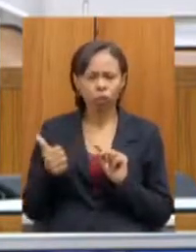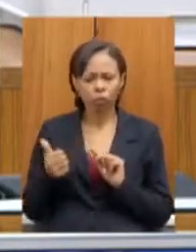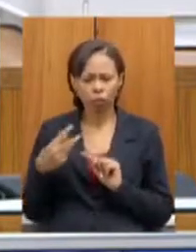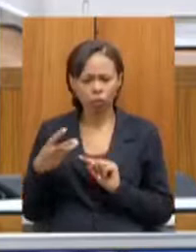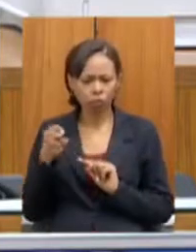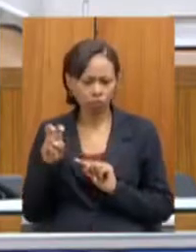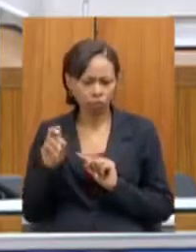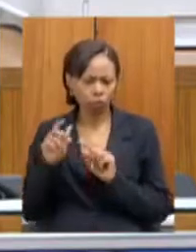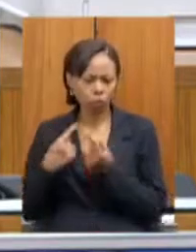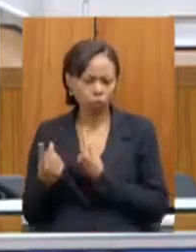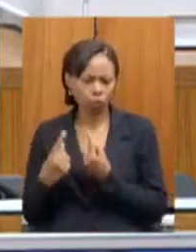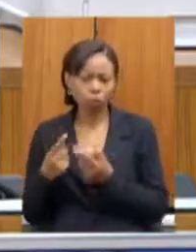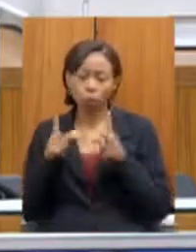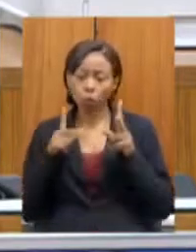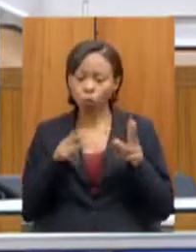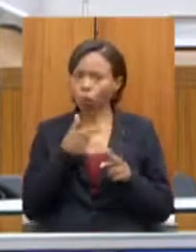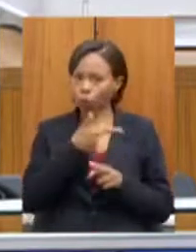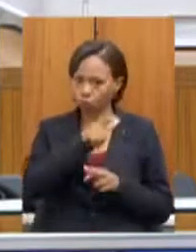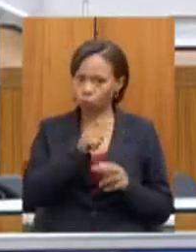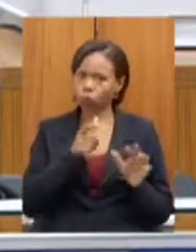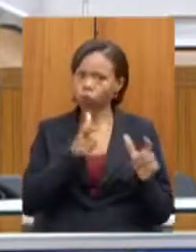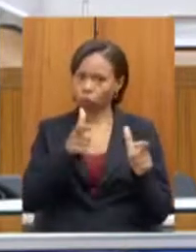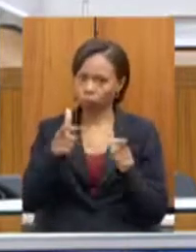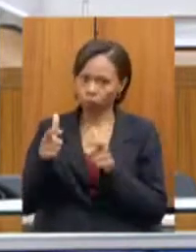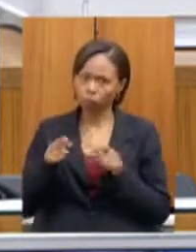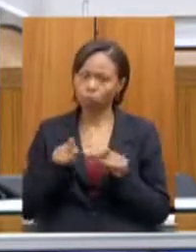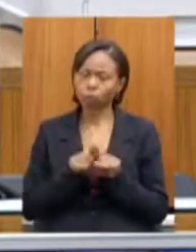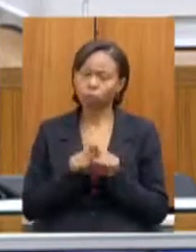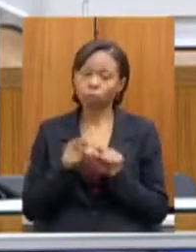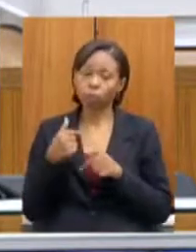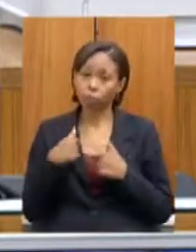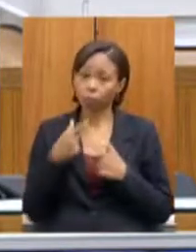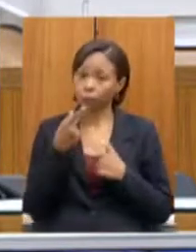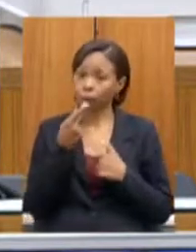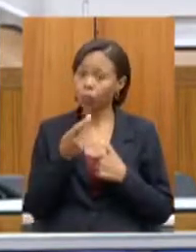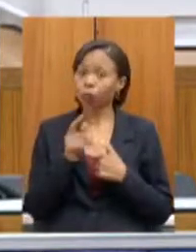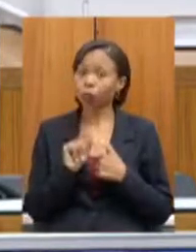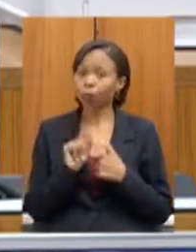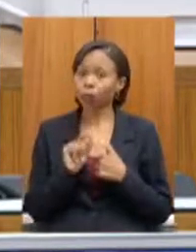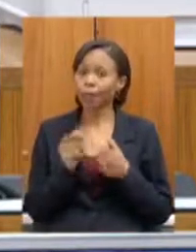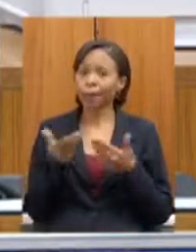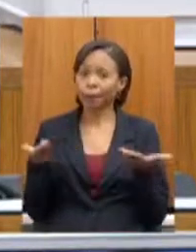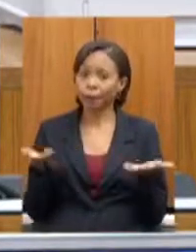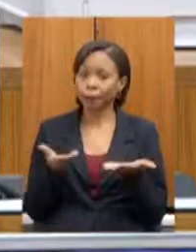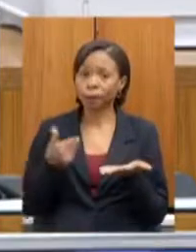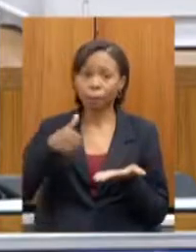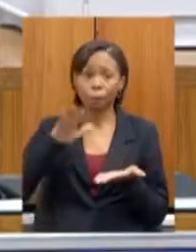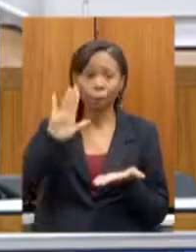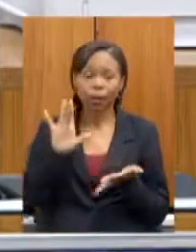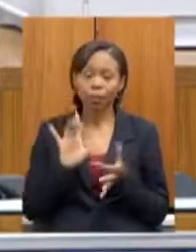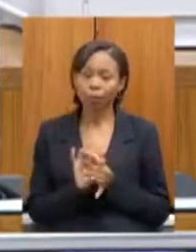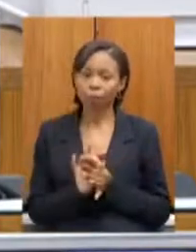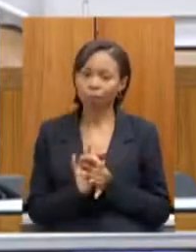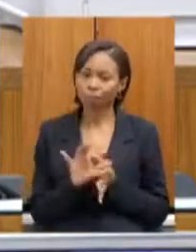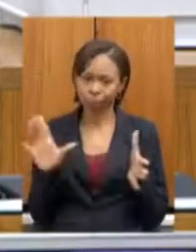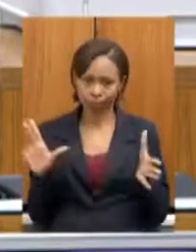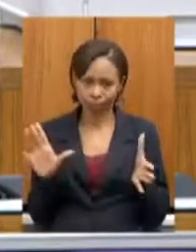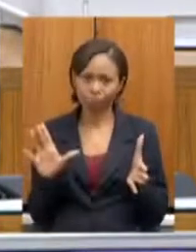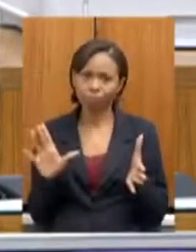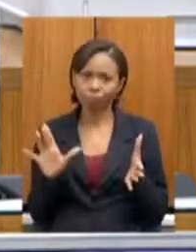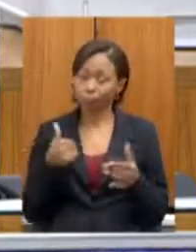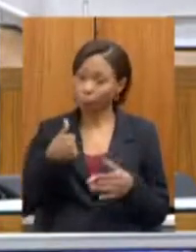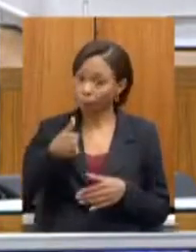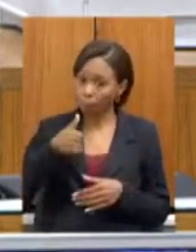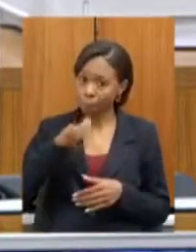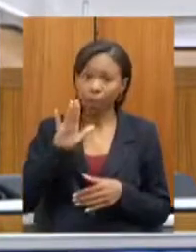aplicará as novas concessões o que isso quer dizer quer dizer que agora com mais concessões e